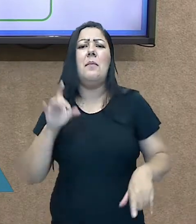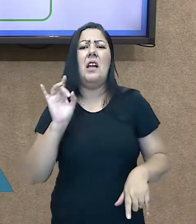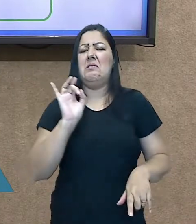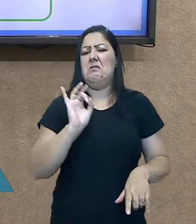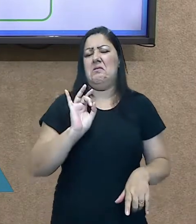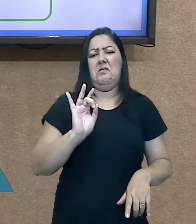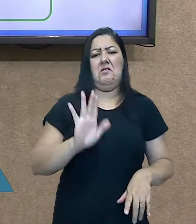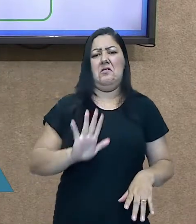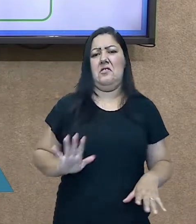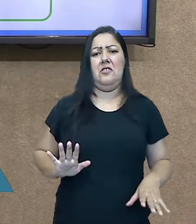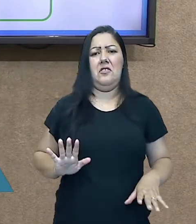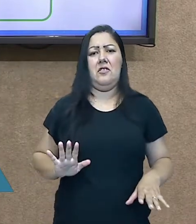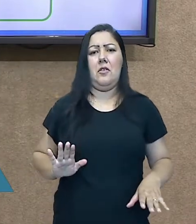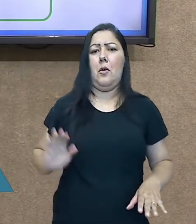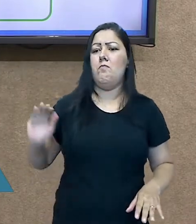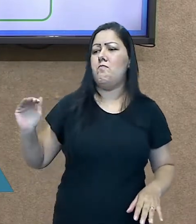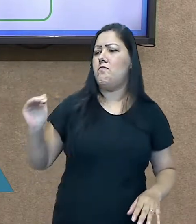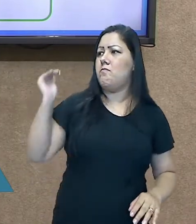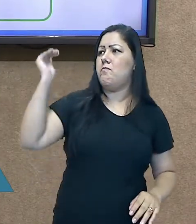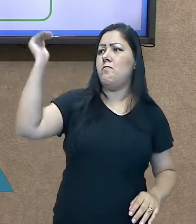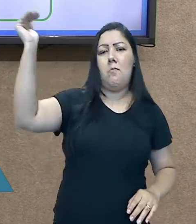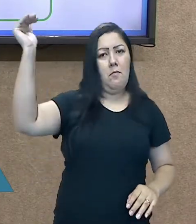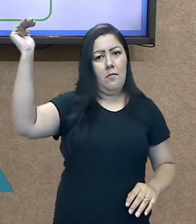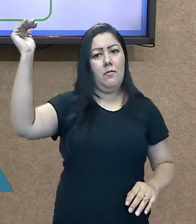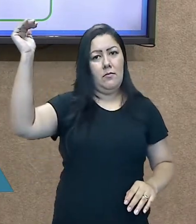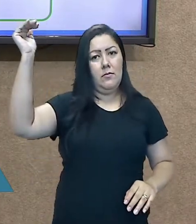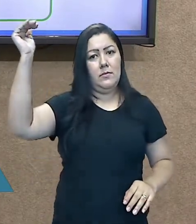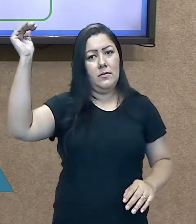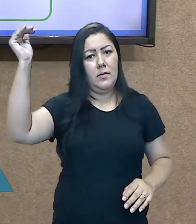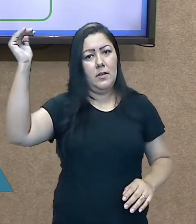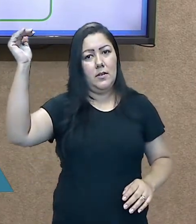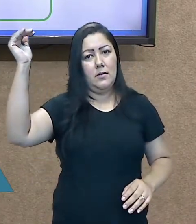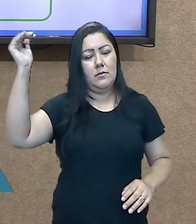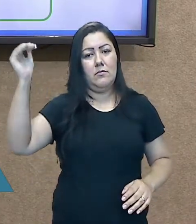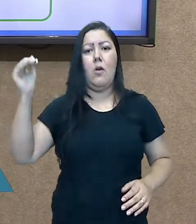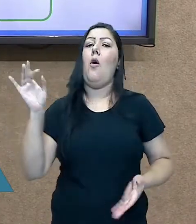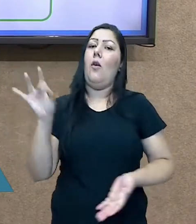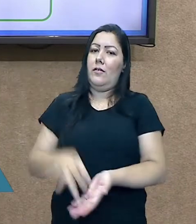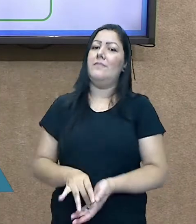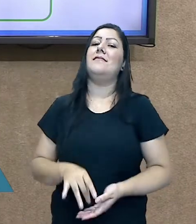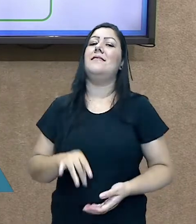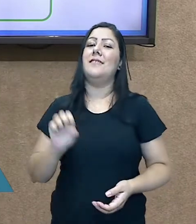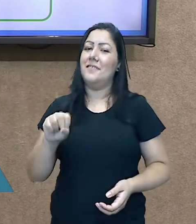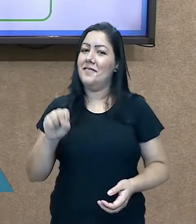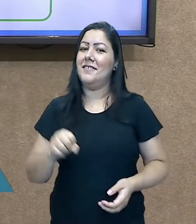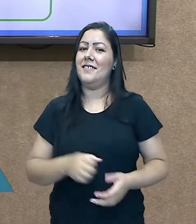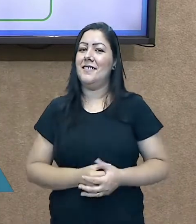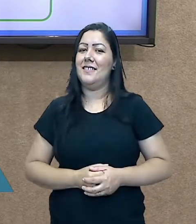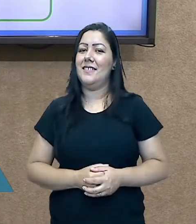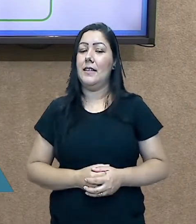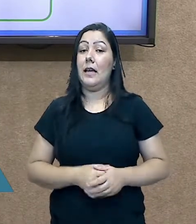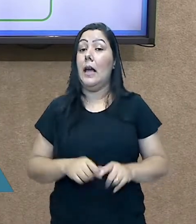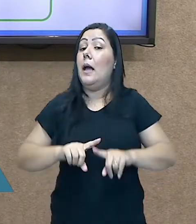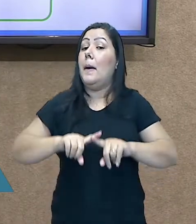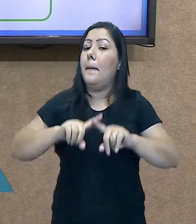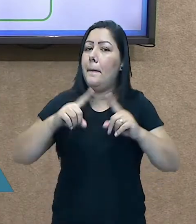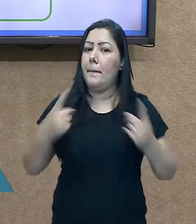trabalho é só o adulto que está lá. Realmente, o trabalho de uma maneira oficial. Mas você pode pensar.